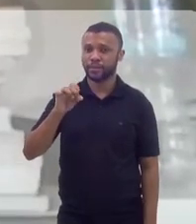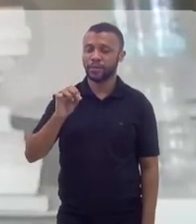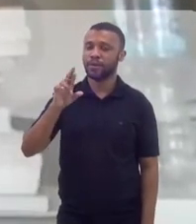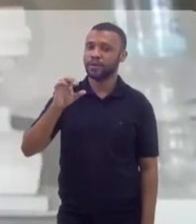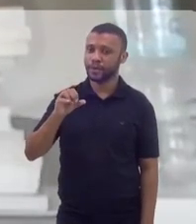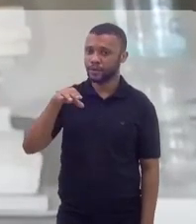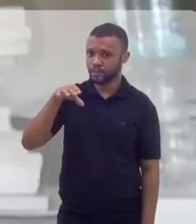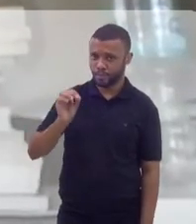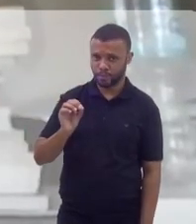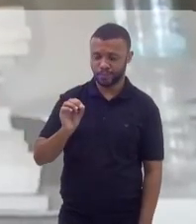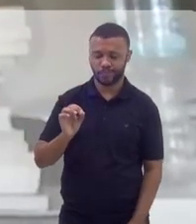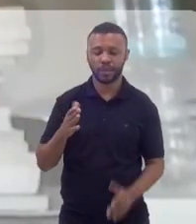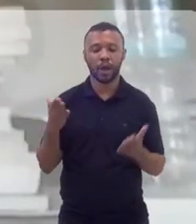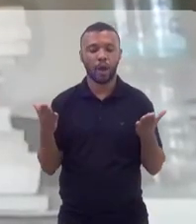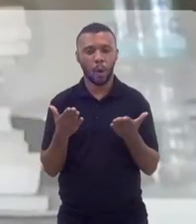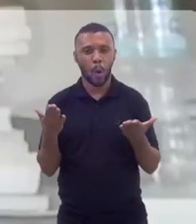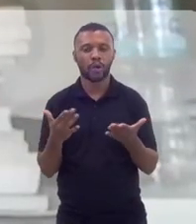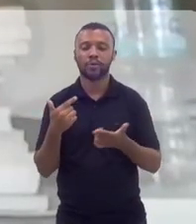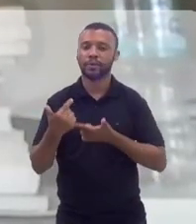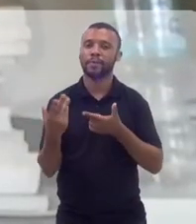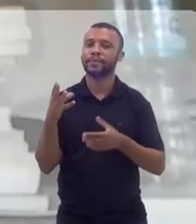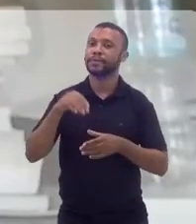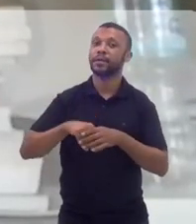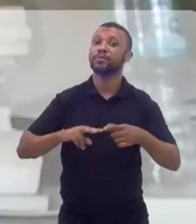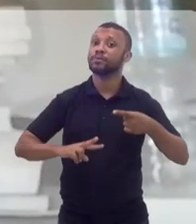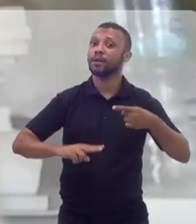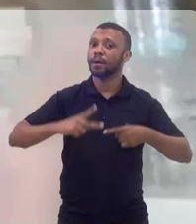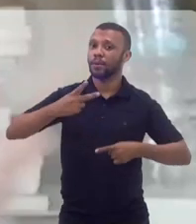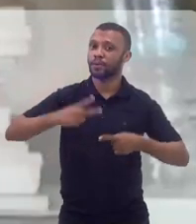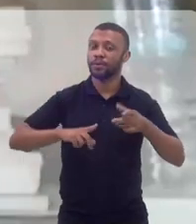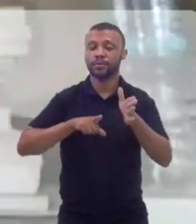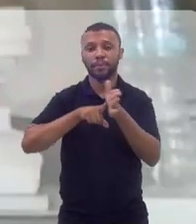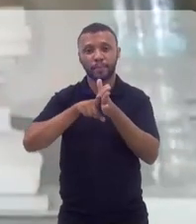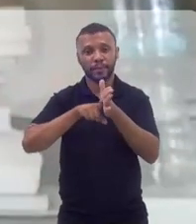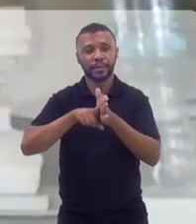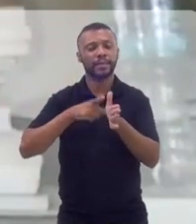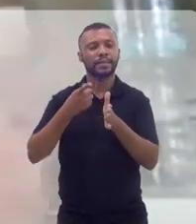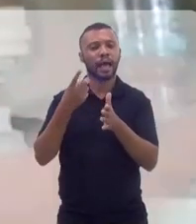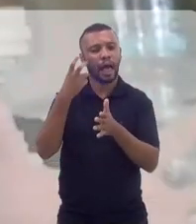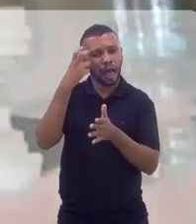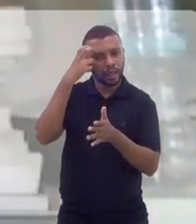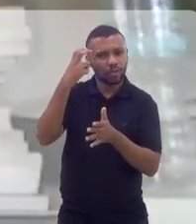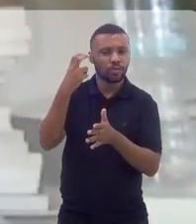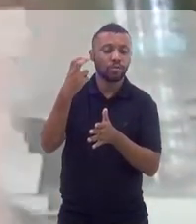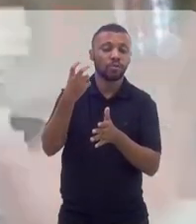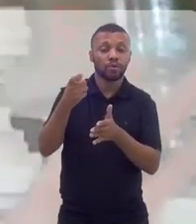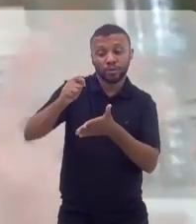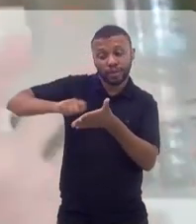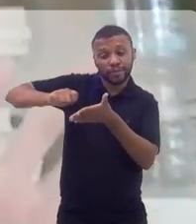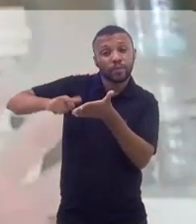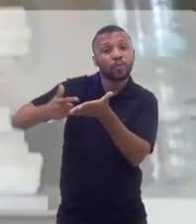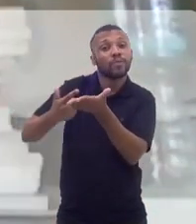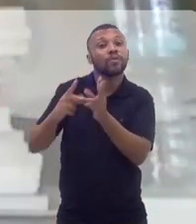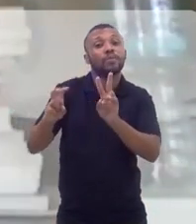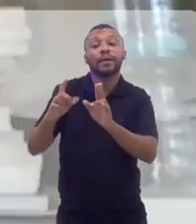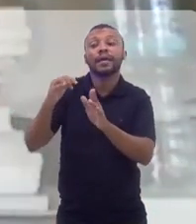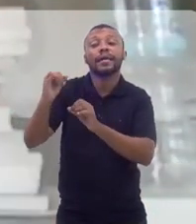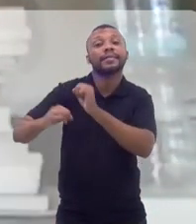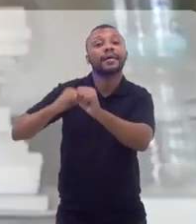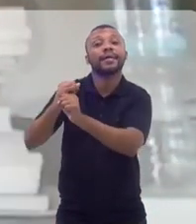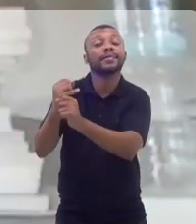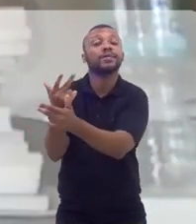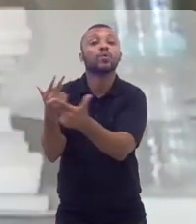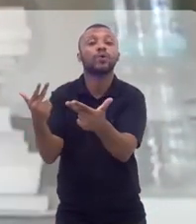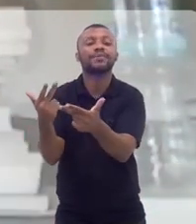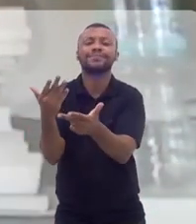Hoje, eu trabalho no laboratório de inteligência artificial, então eu estou escrevendo um livro agora sobre internet das coisas. Nada a ver com o carnaval. Mas